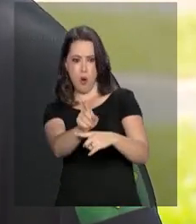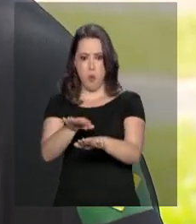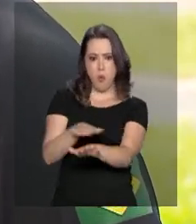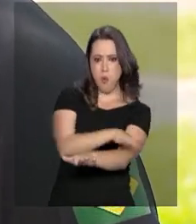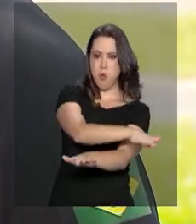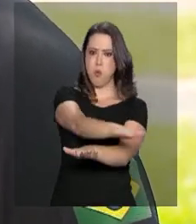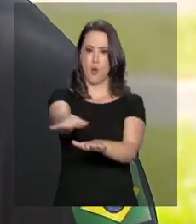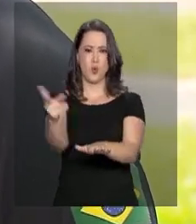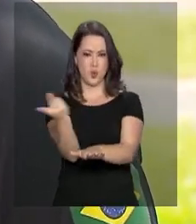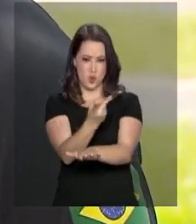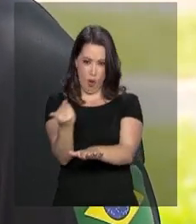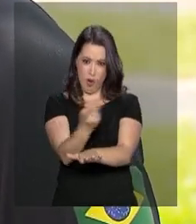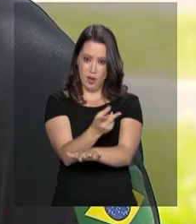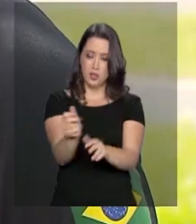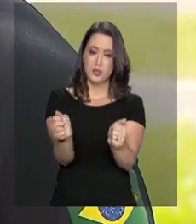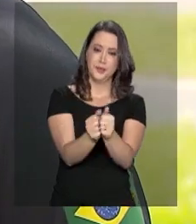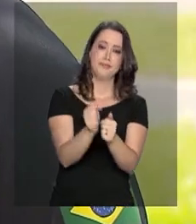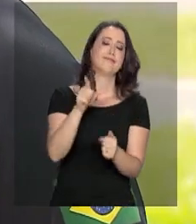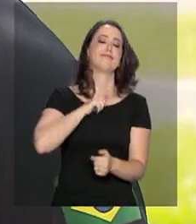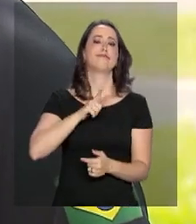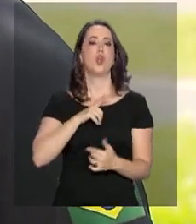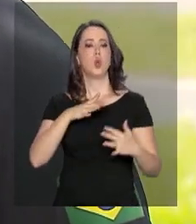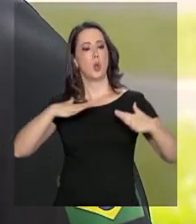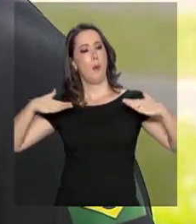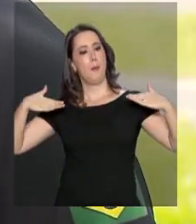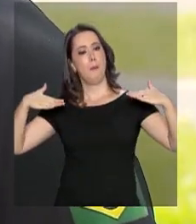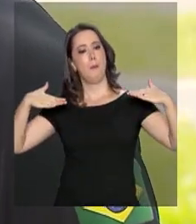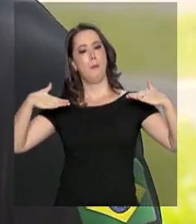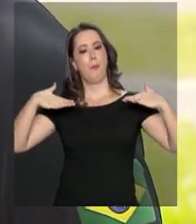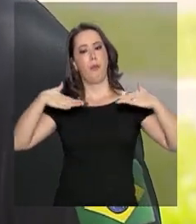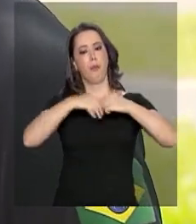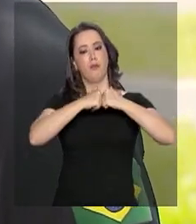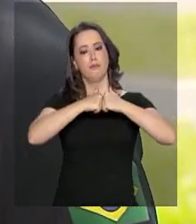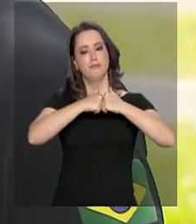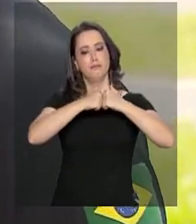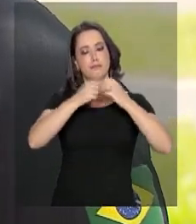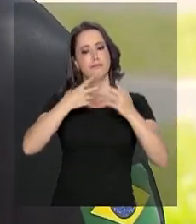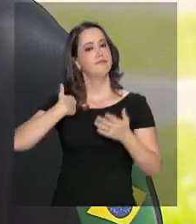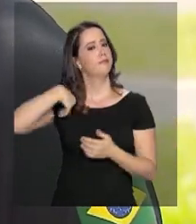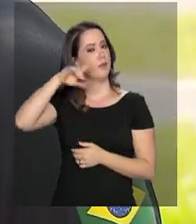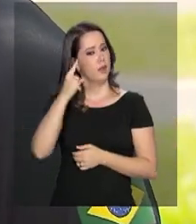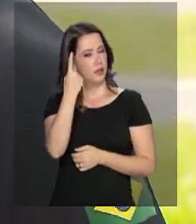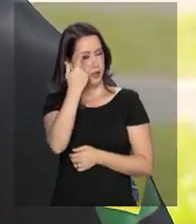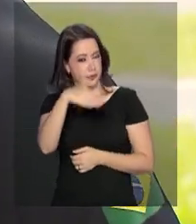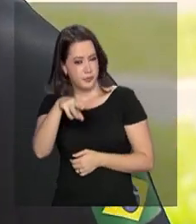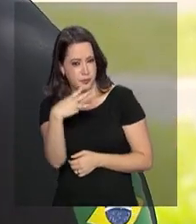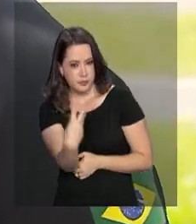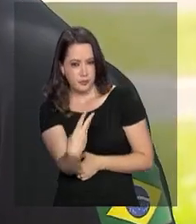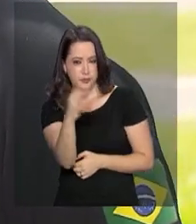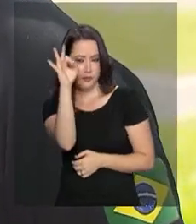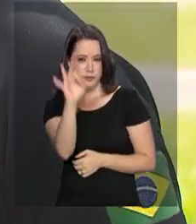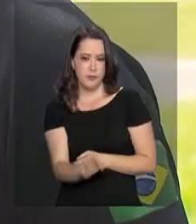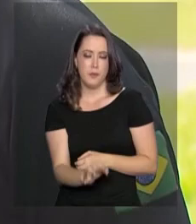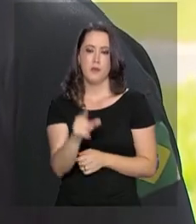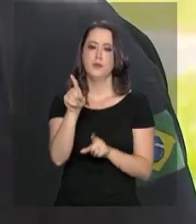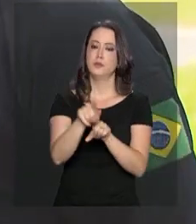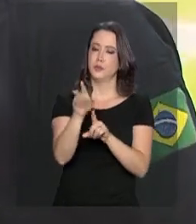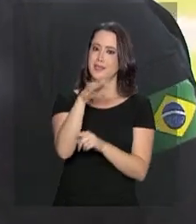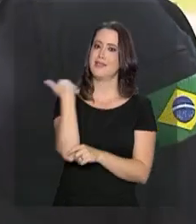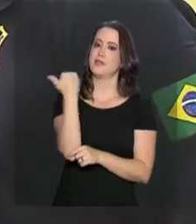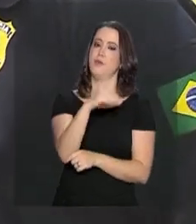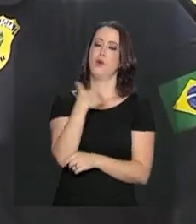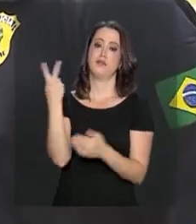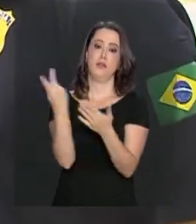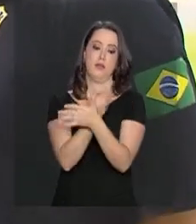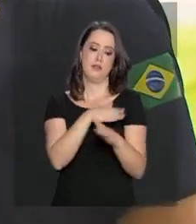ultrapassagem indevida, nós geralmente temos a colisão frontal, que é responsável por um terço das mortes em rodovias federais. E aí, que